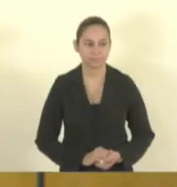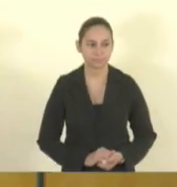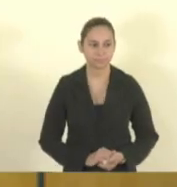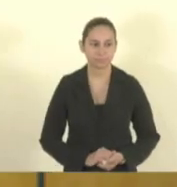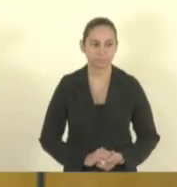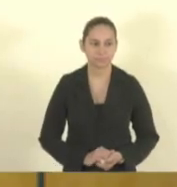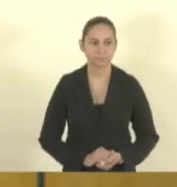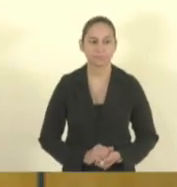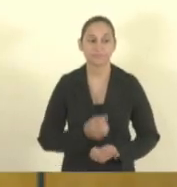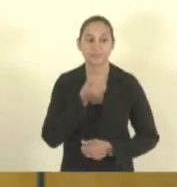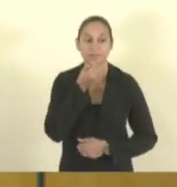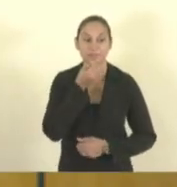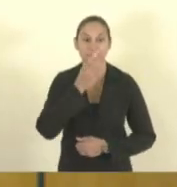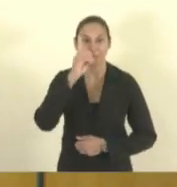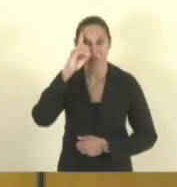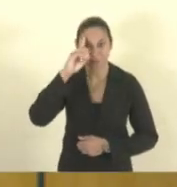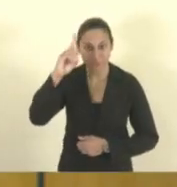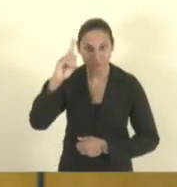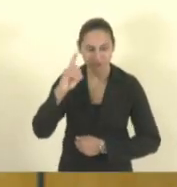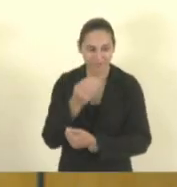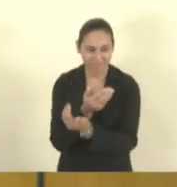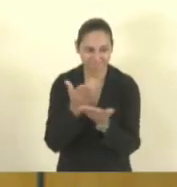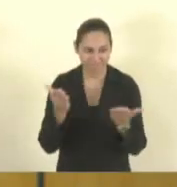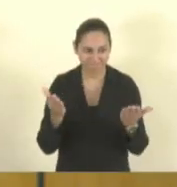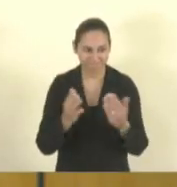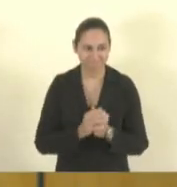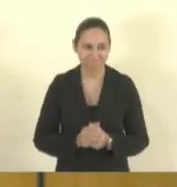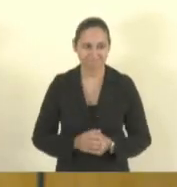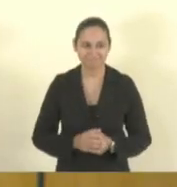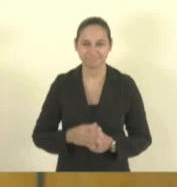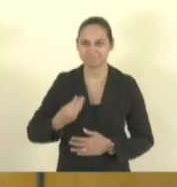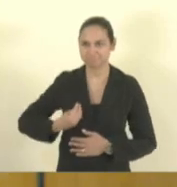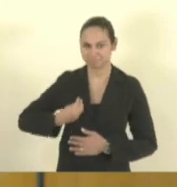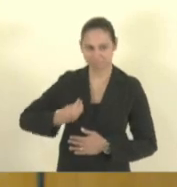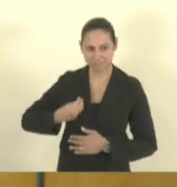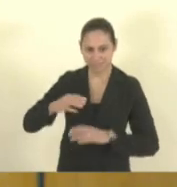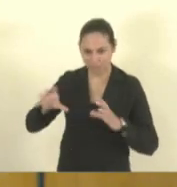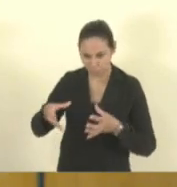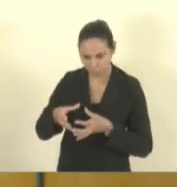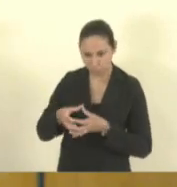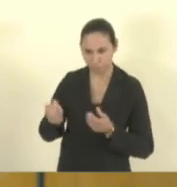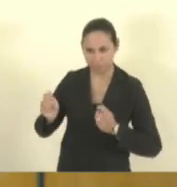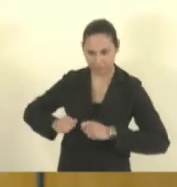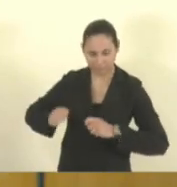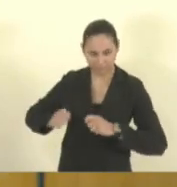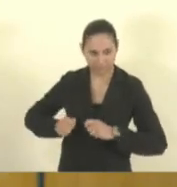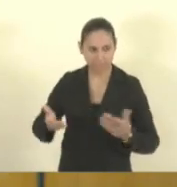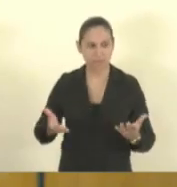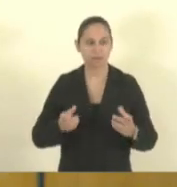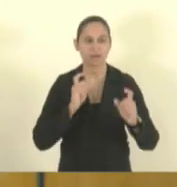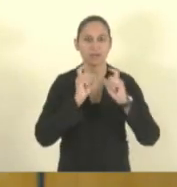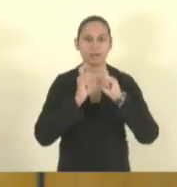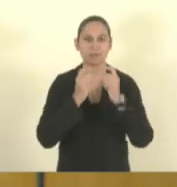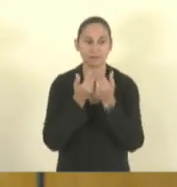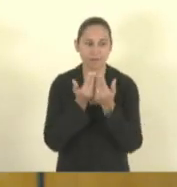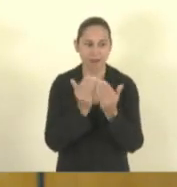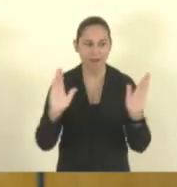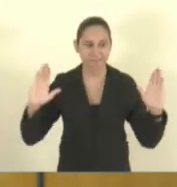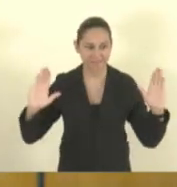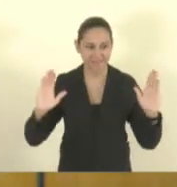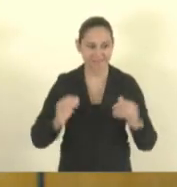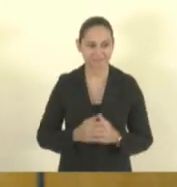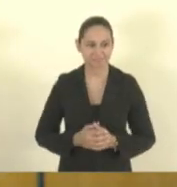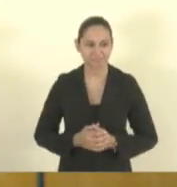Bom dia a todos. Havendo um número legal, declaro aberto os trabalhos da comissão. Está aqui do meu lado